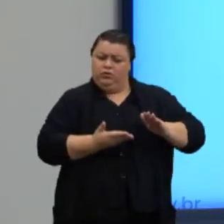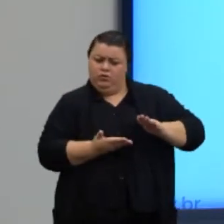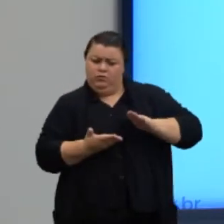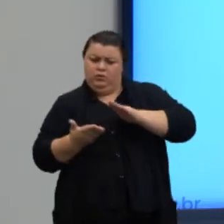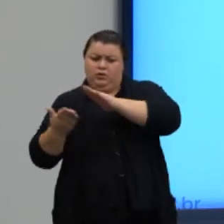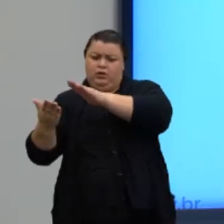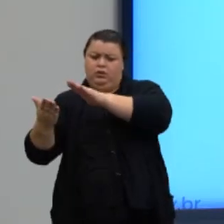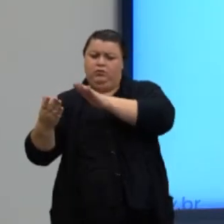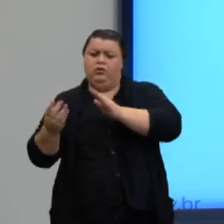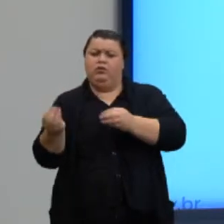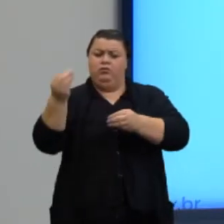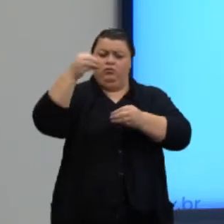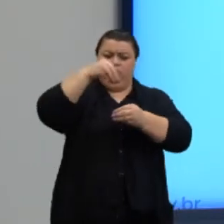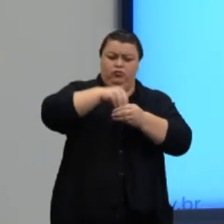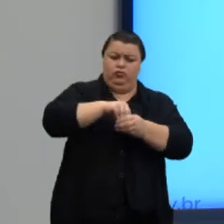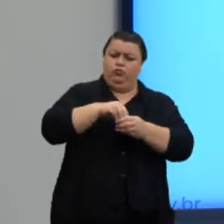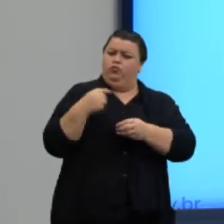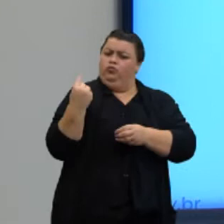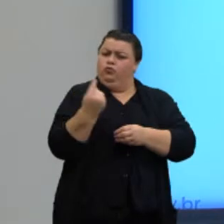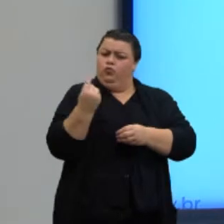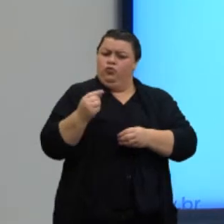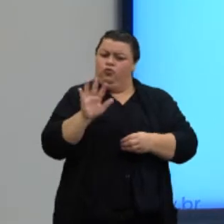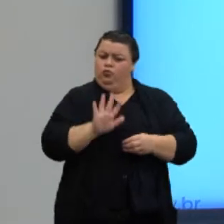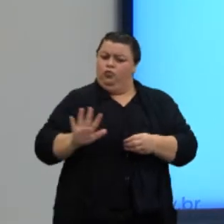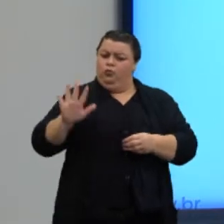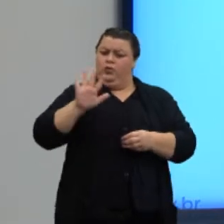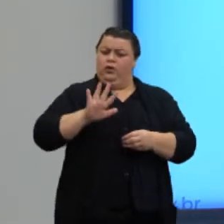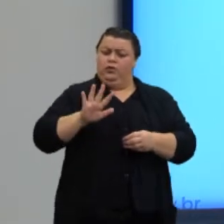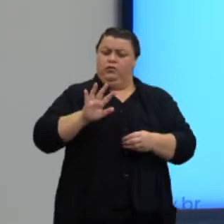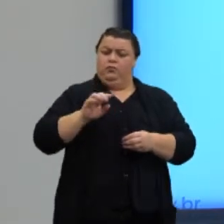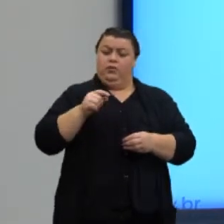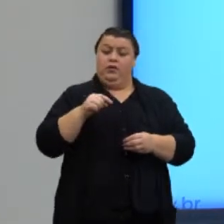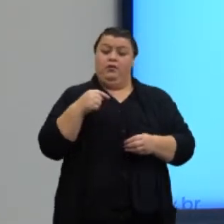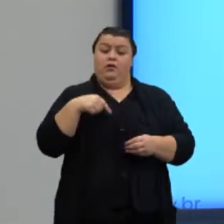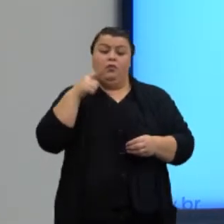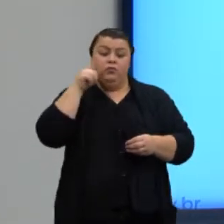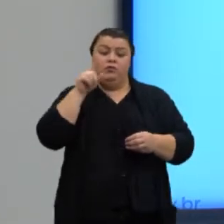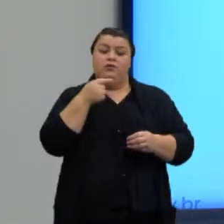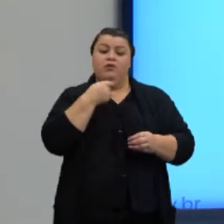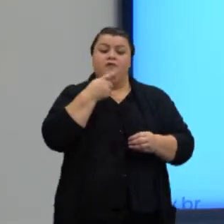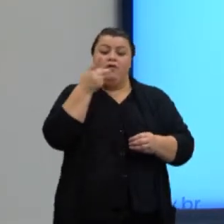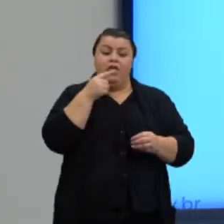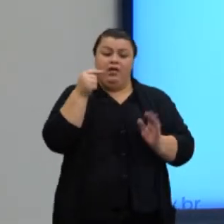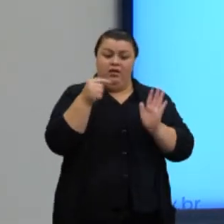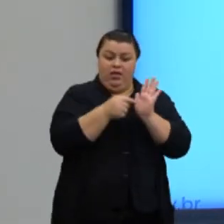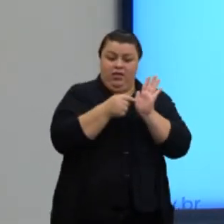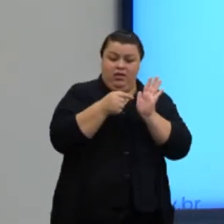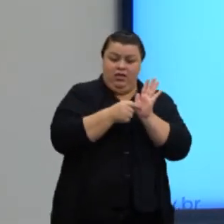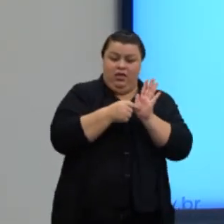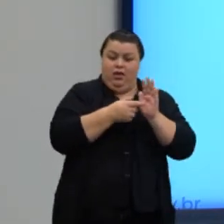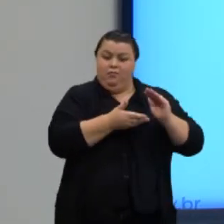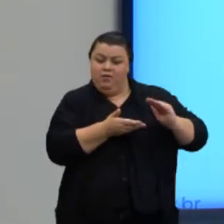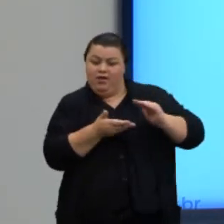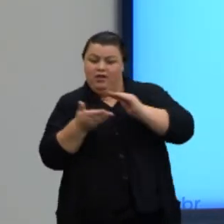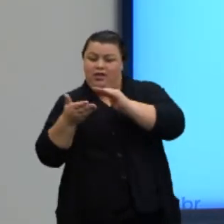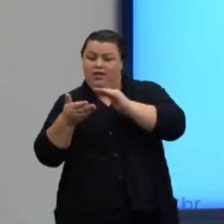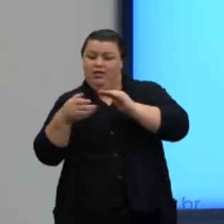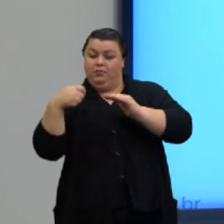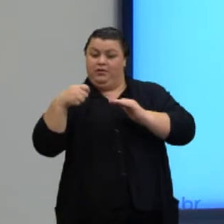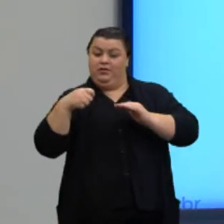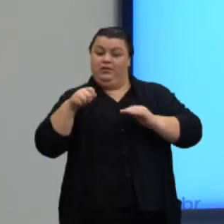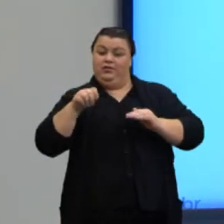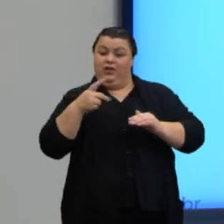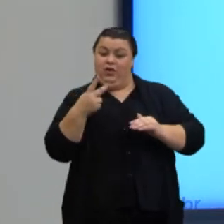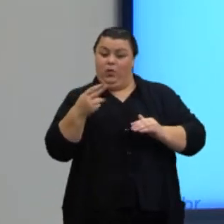estão contidas num único plano. Que é para eu poder dizer que elas são paralelas, elas têm que estar no mesmo plano e não conter